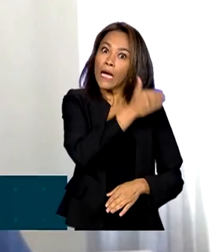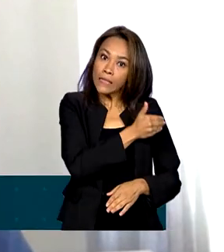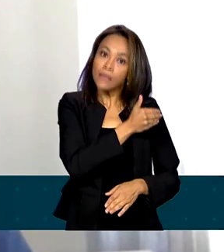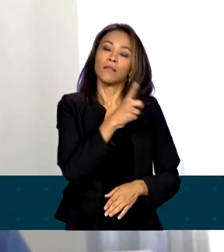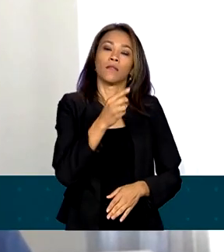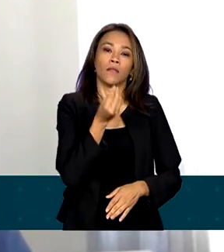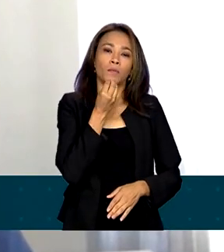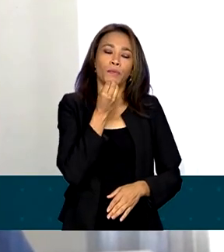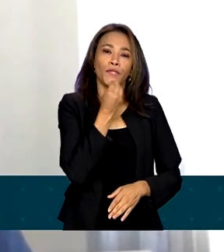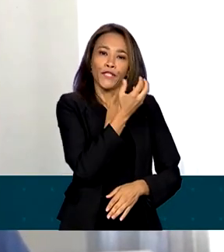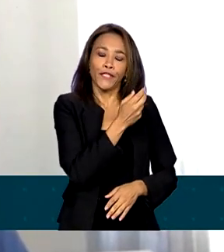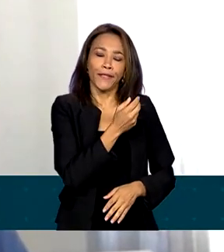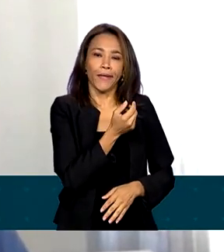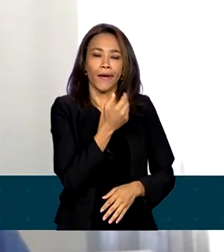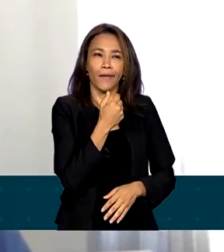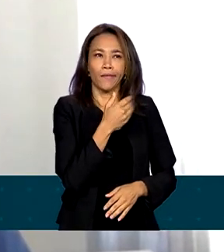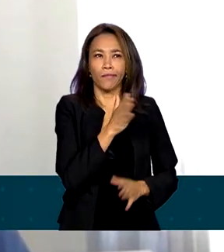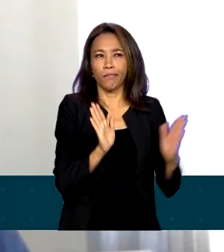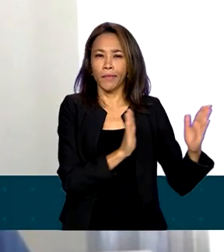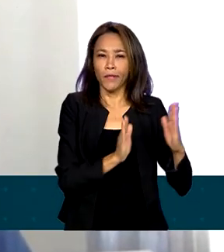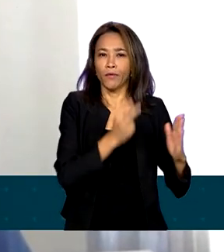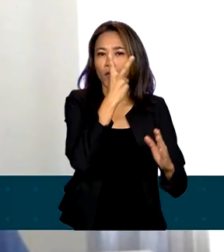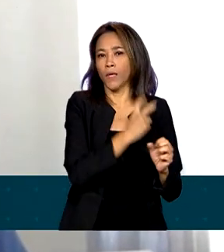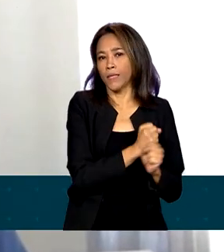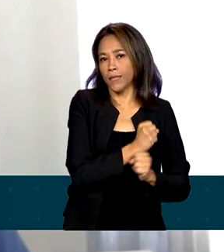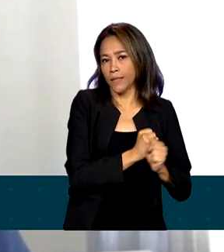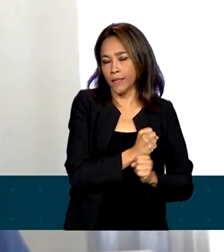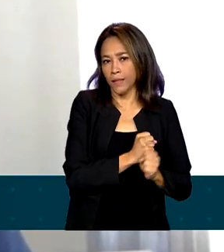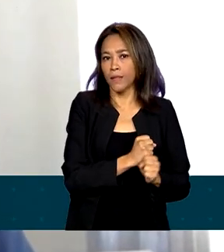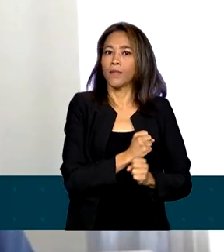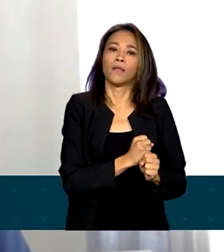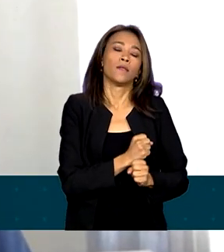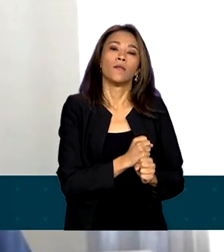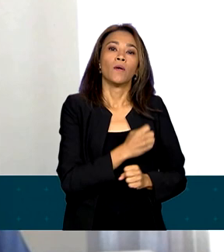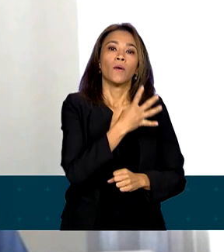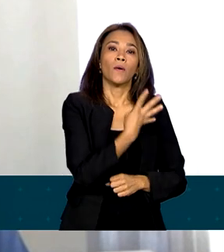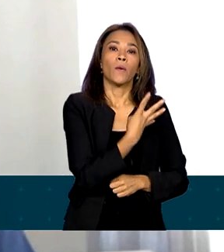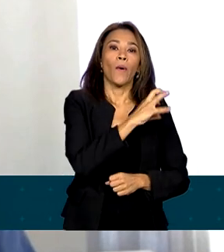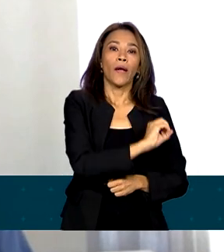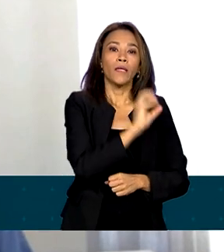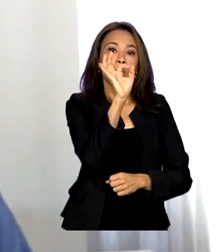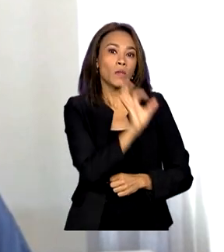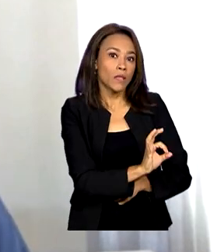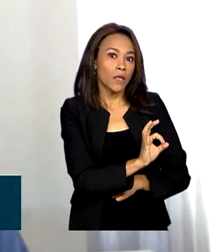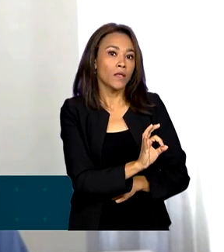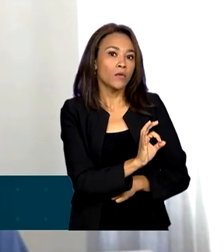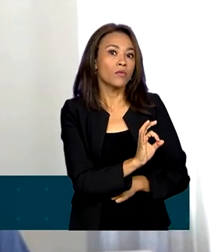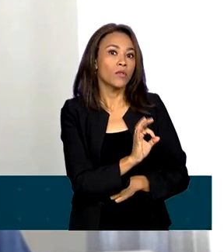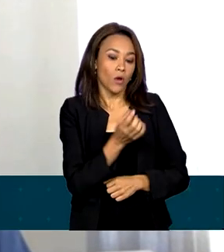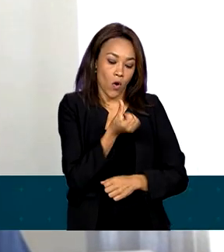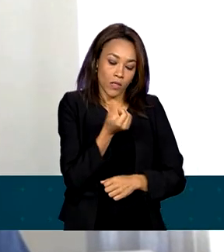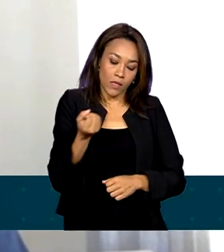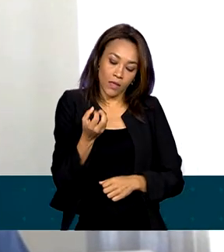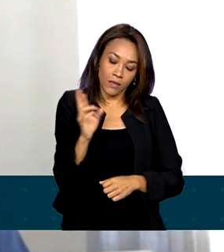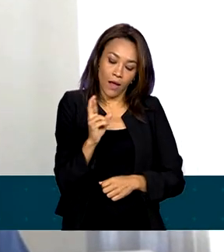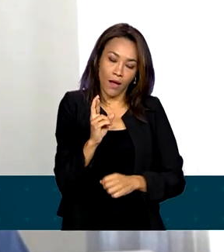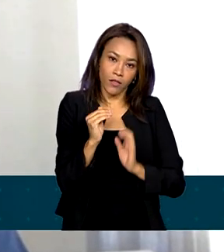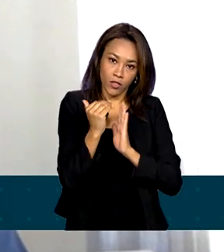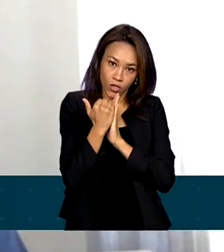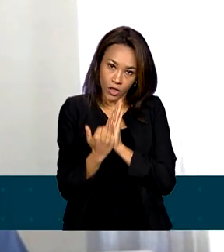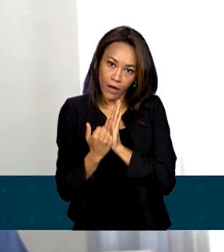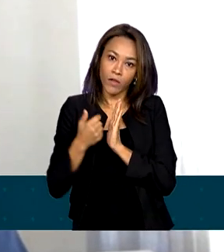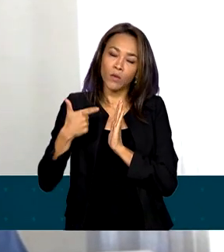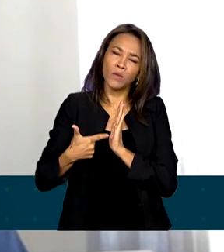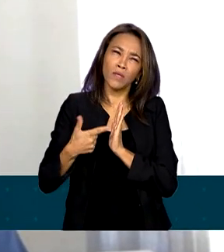até em 24 meses, 40% do que recebia em torno de 600 reais, o daria uma prestação de